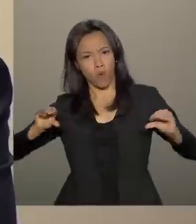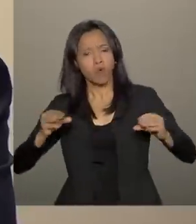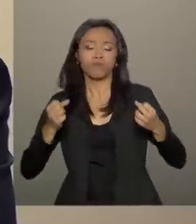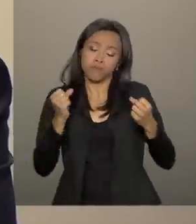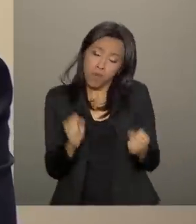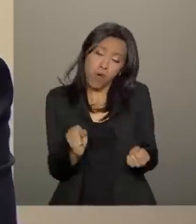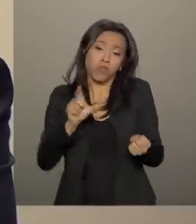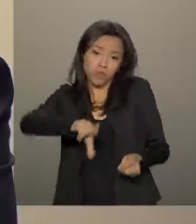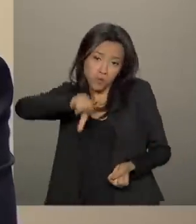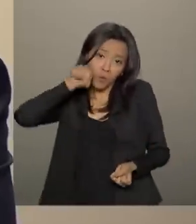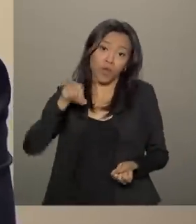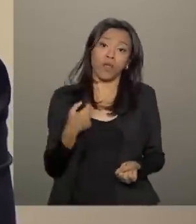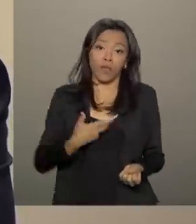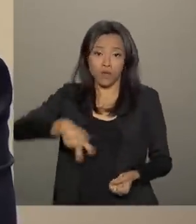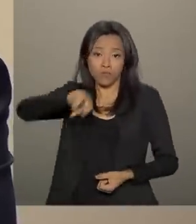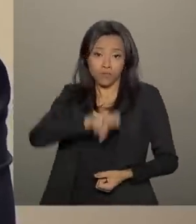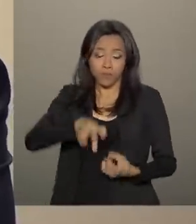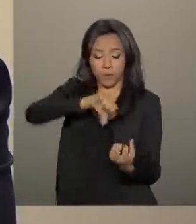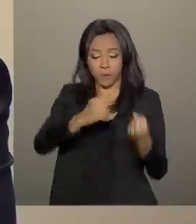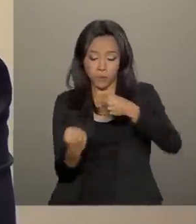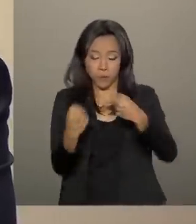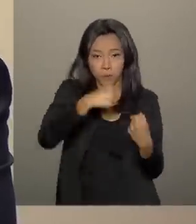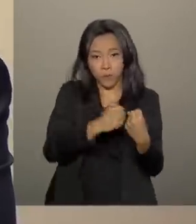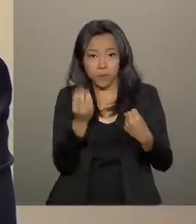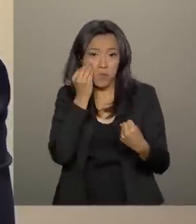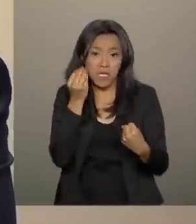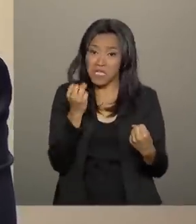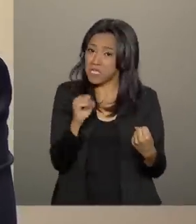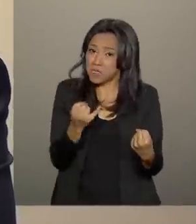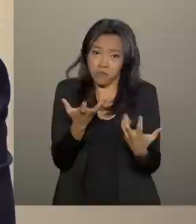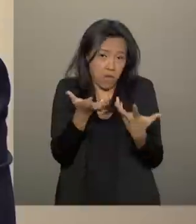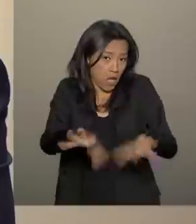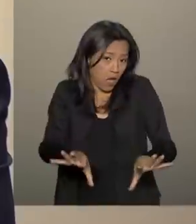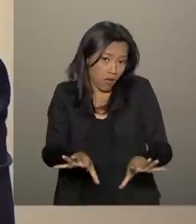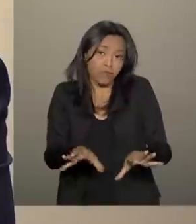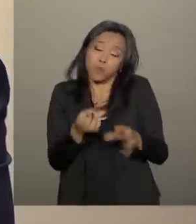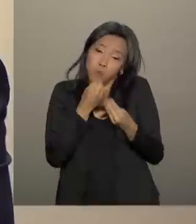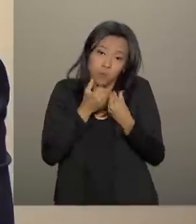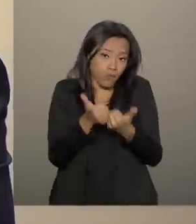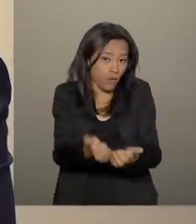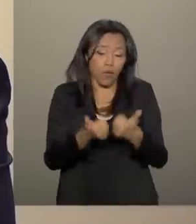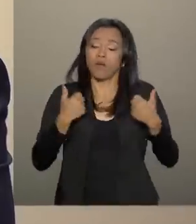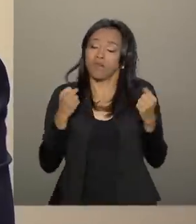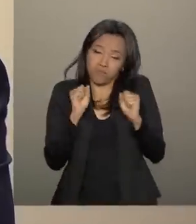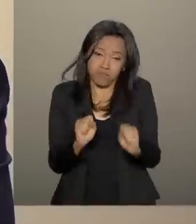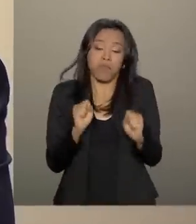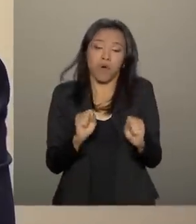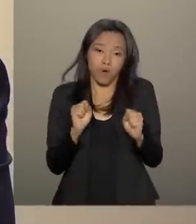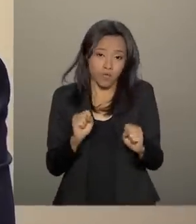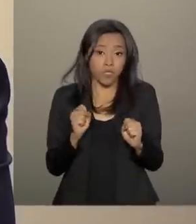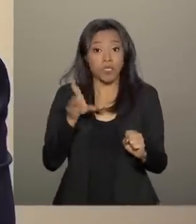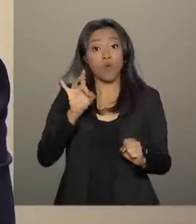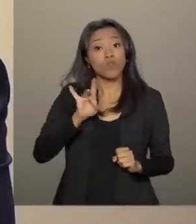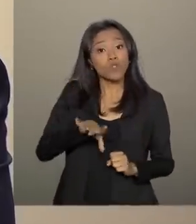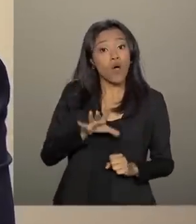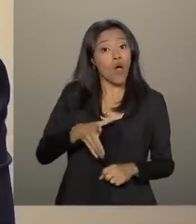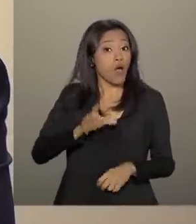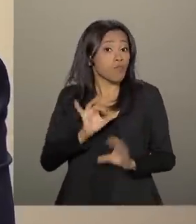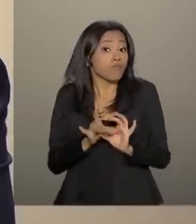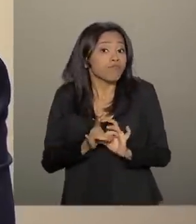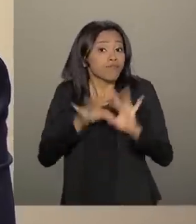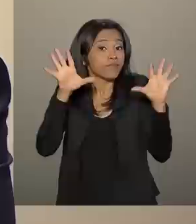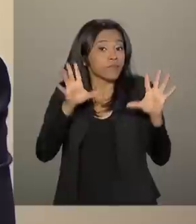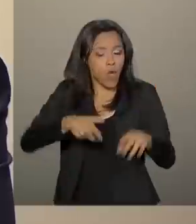optar por fazer a aula de simulador, mas se não desejar, se não quiser, ele não vai precisar fazer a aula de simulador. Então, o simulador passa a ser opcional.